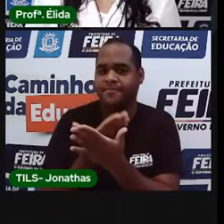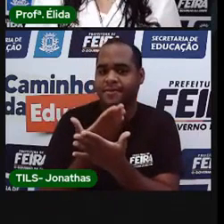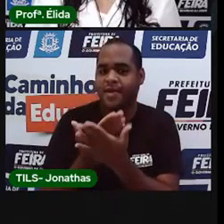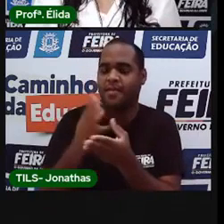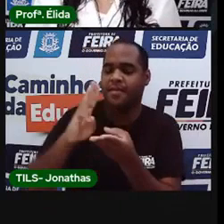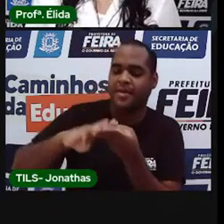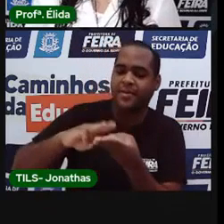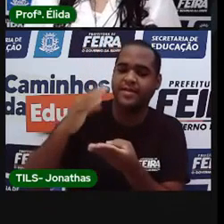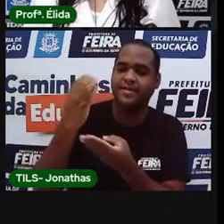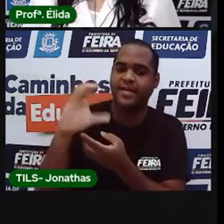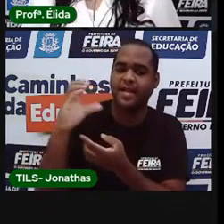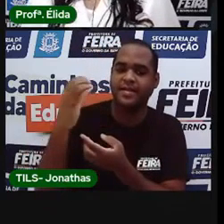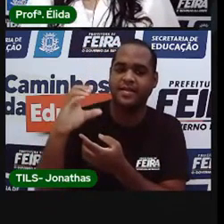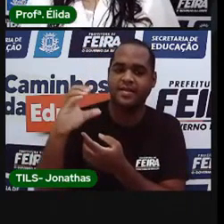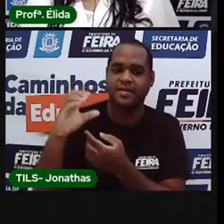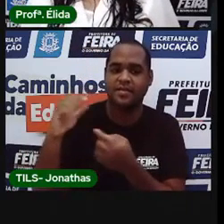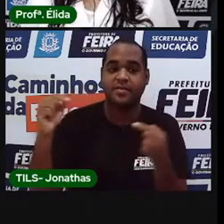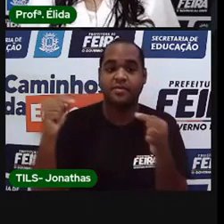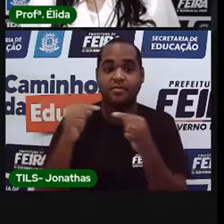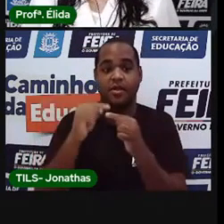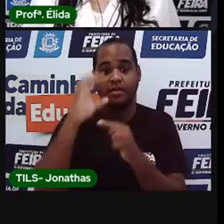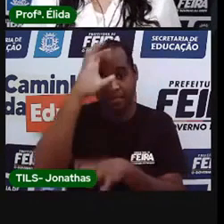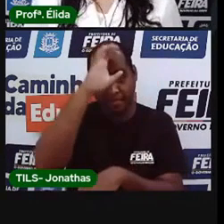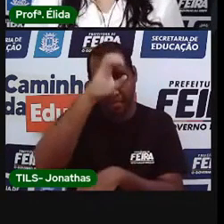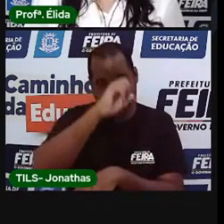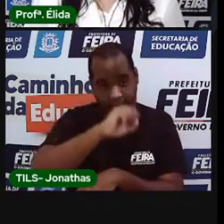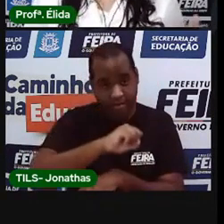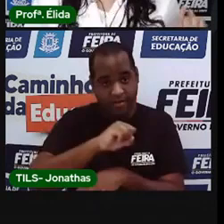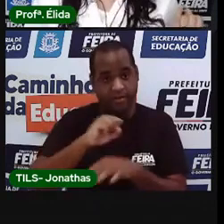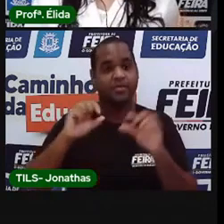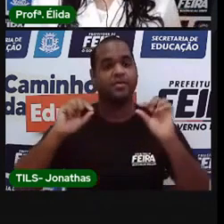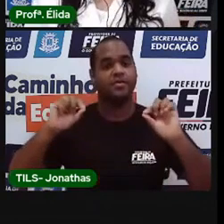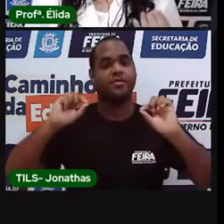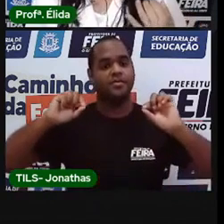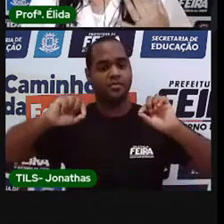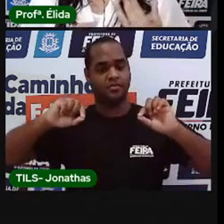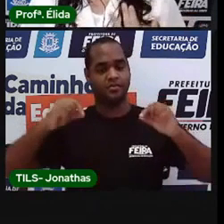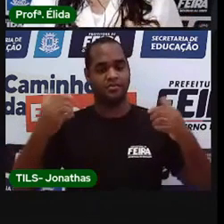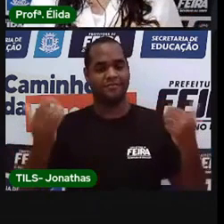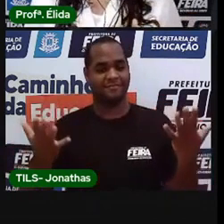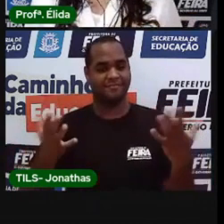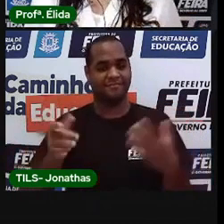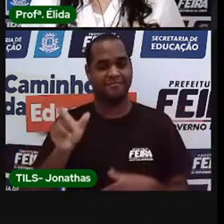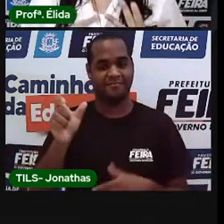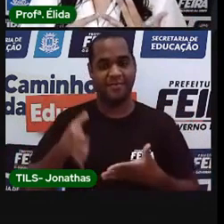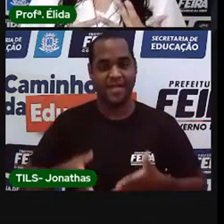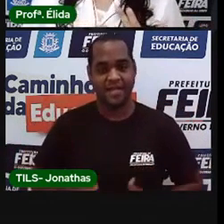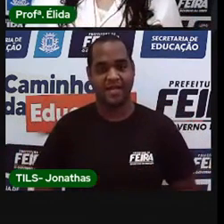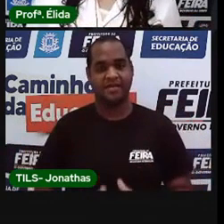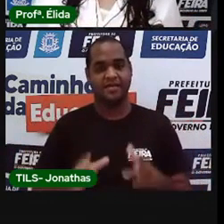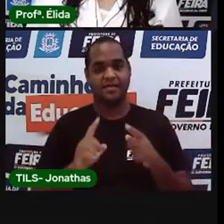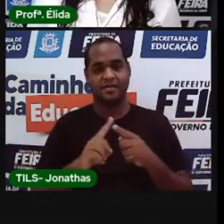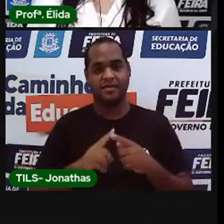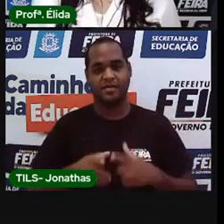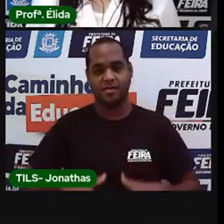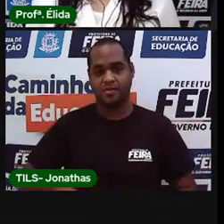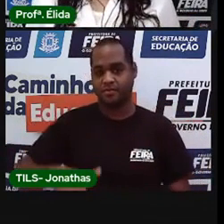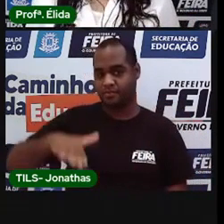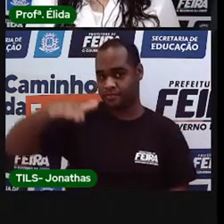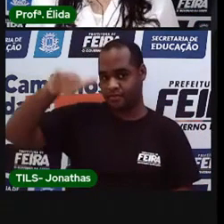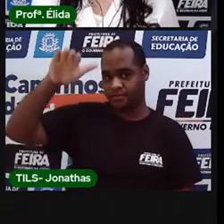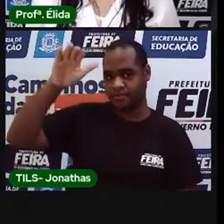ciências naturais? Nós aprendemos que o ser humano nasce, cresce,